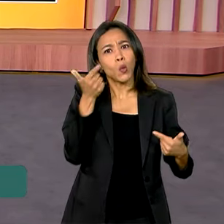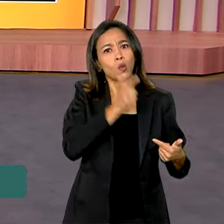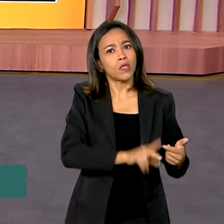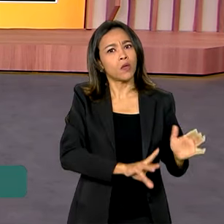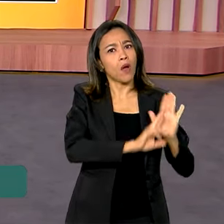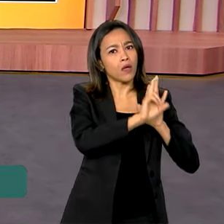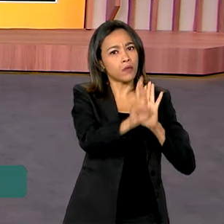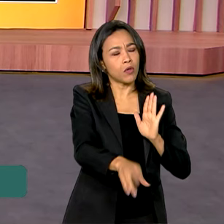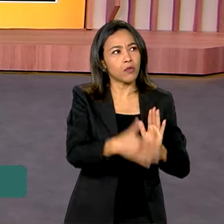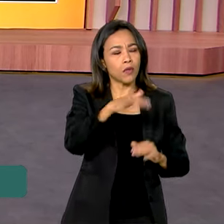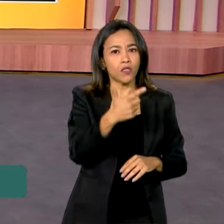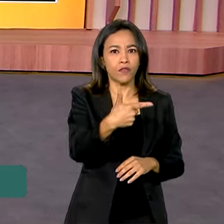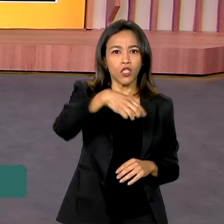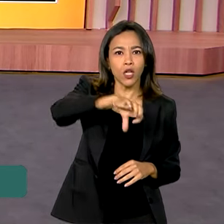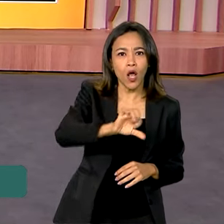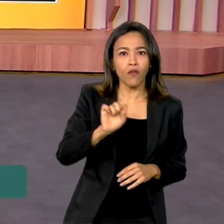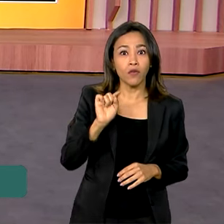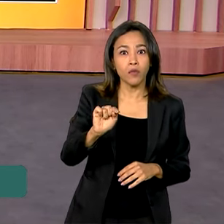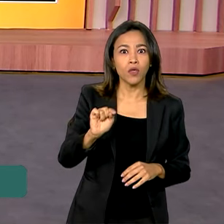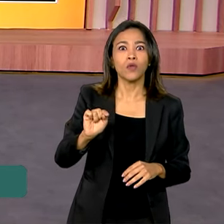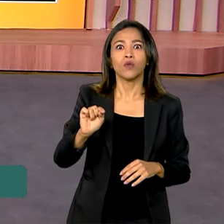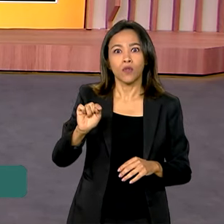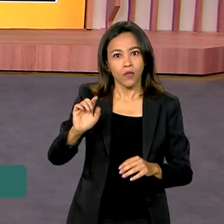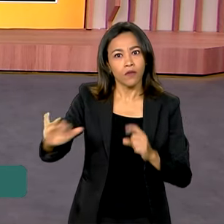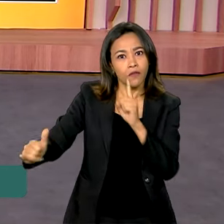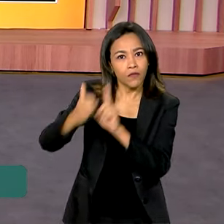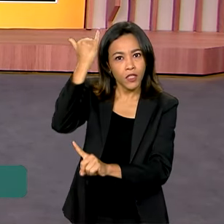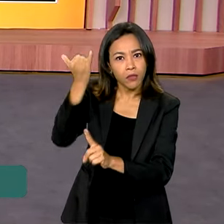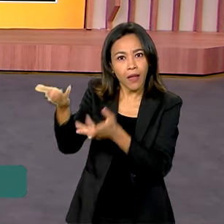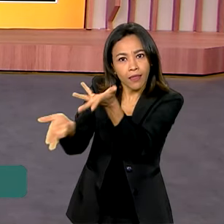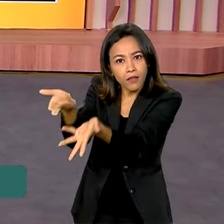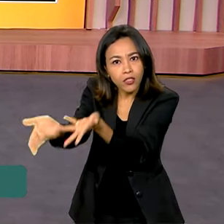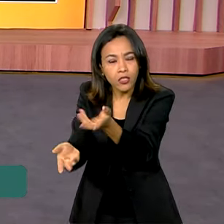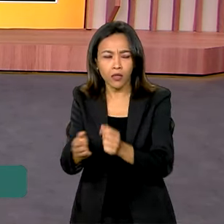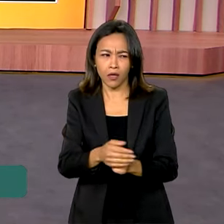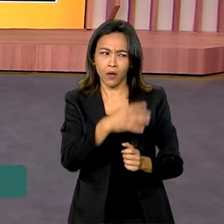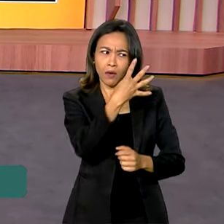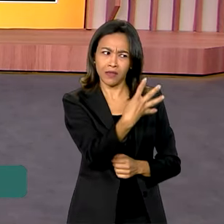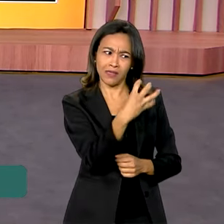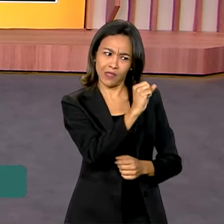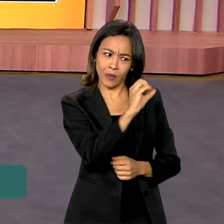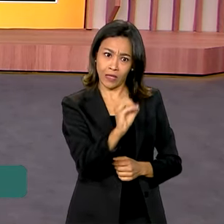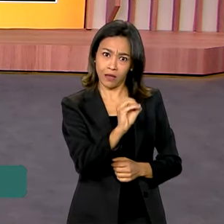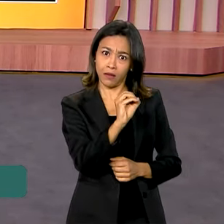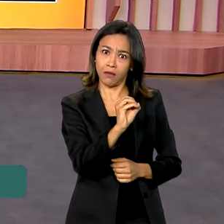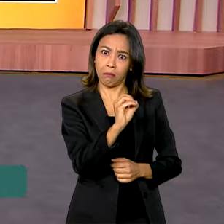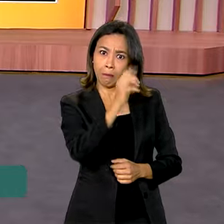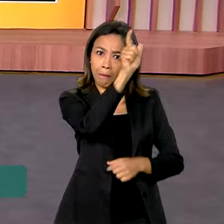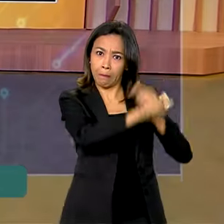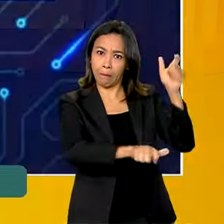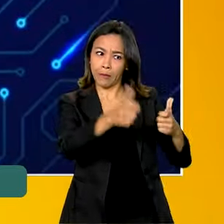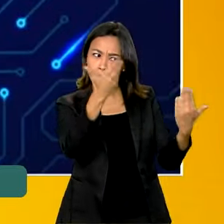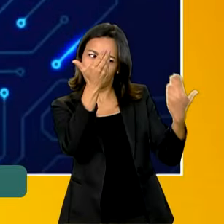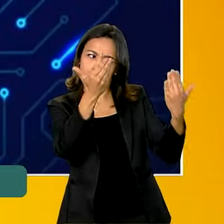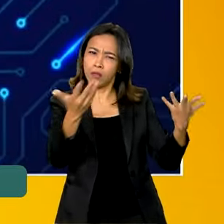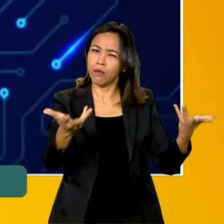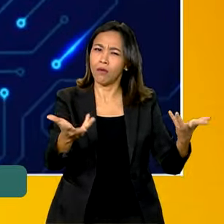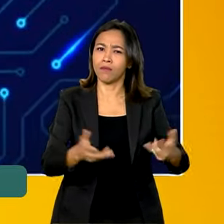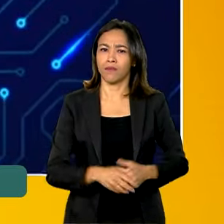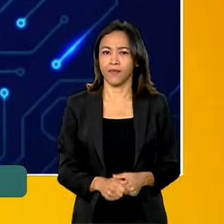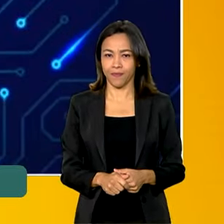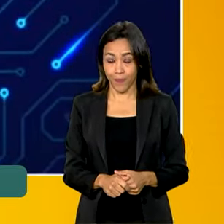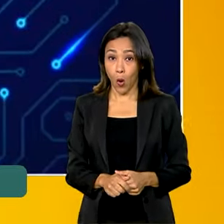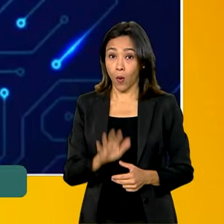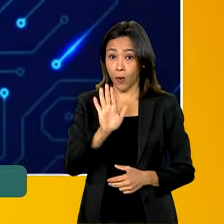mais de 29 mil vítimas atendidas, 480 suspeitos presos. Bom, Vanessa,